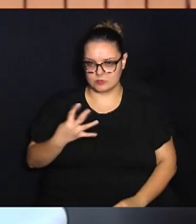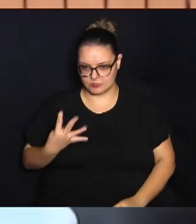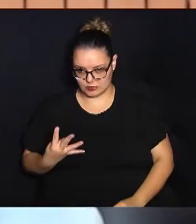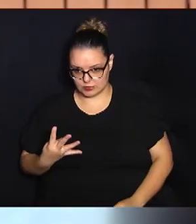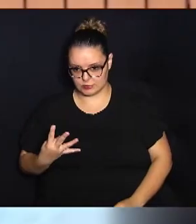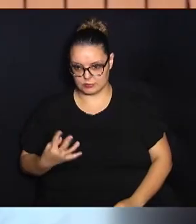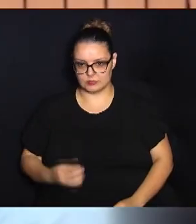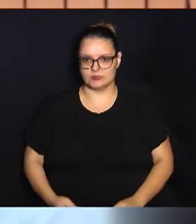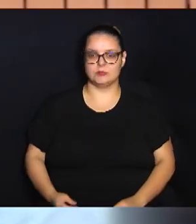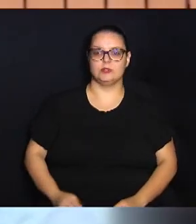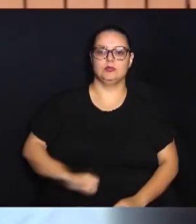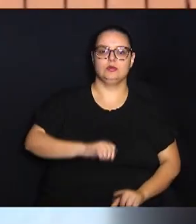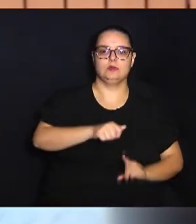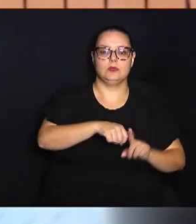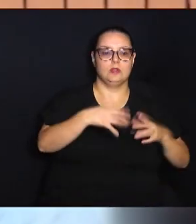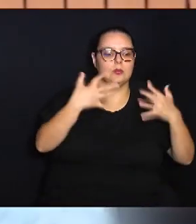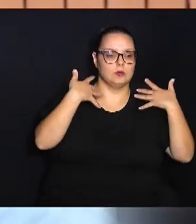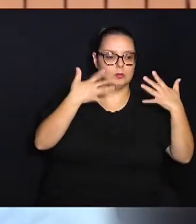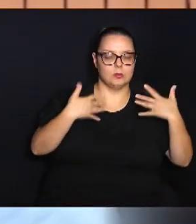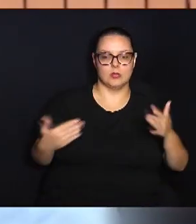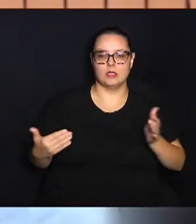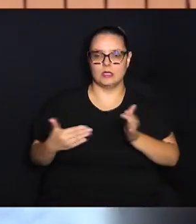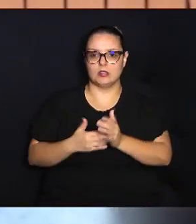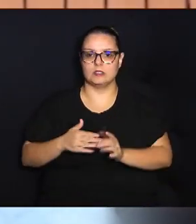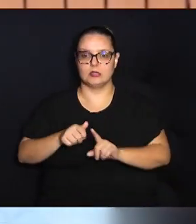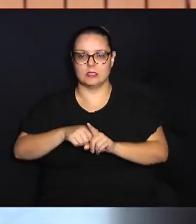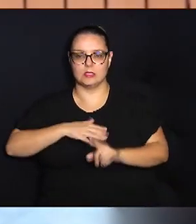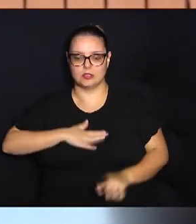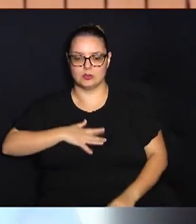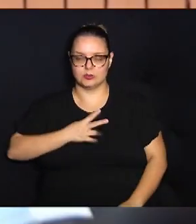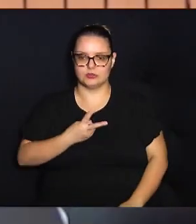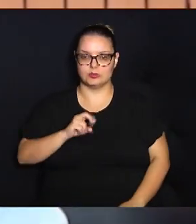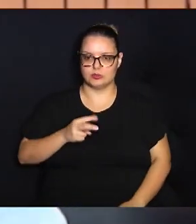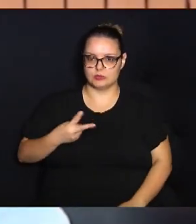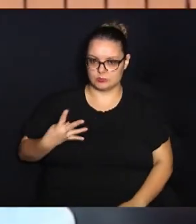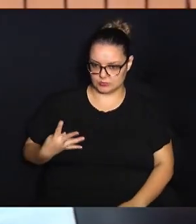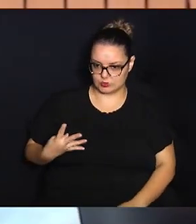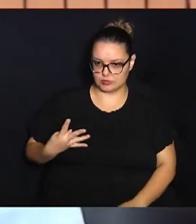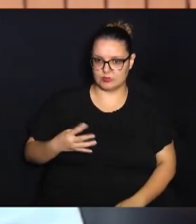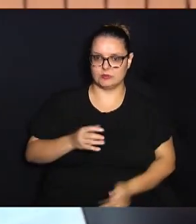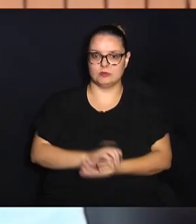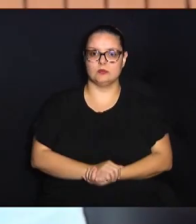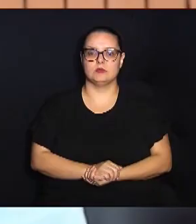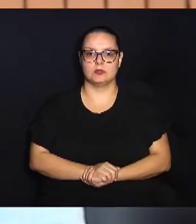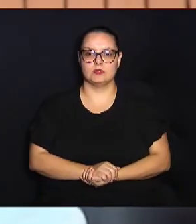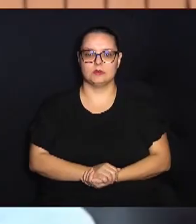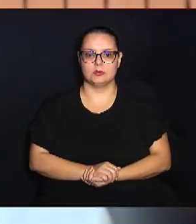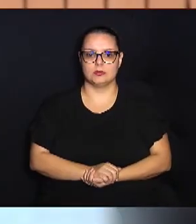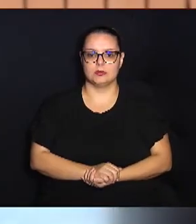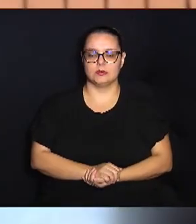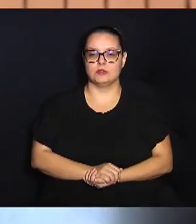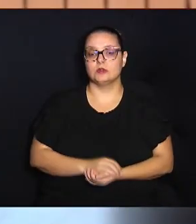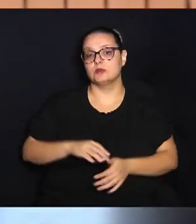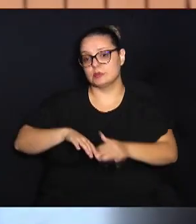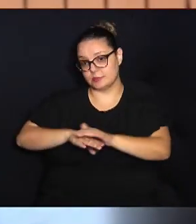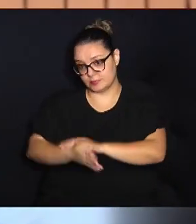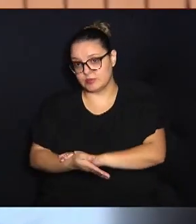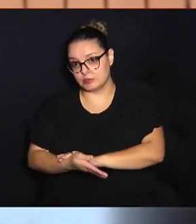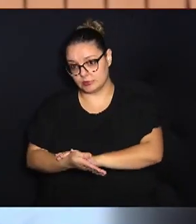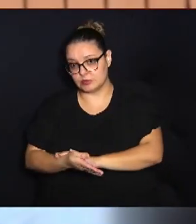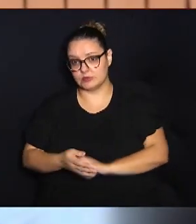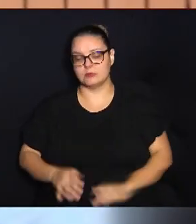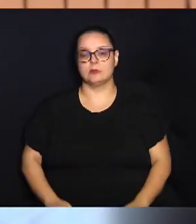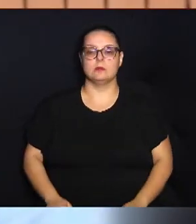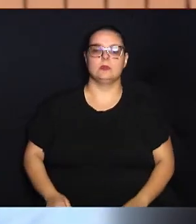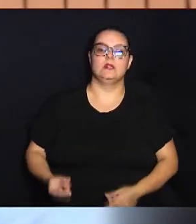a agosto de 2024. Como de costume, a gente sempre começa a nossa apresentação pelas